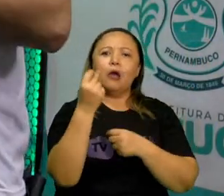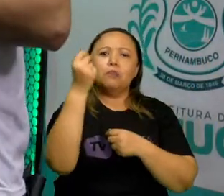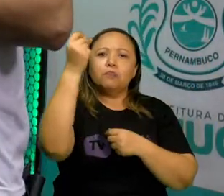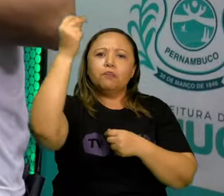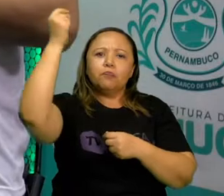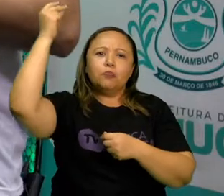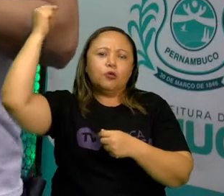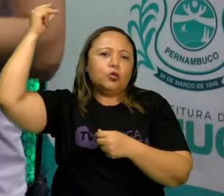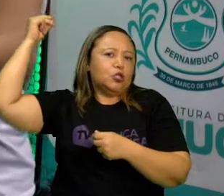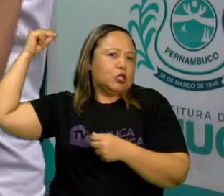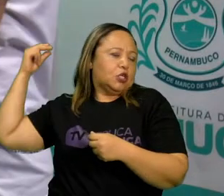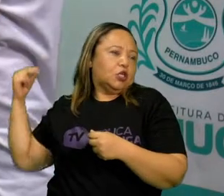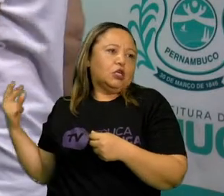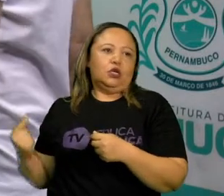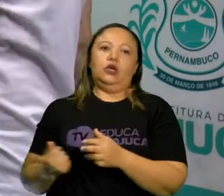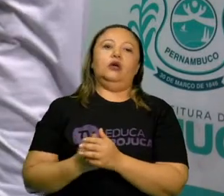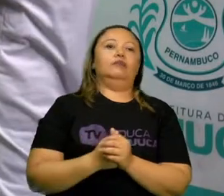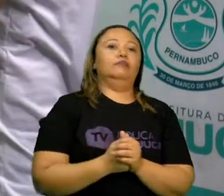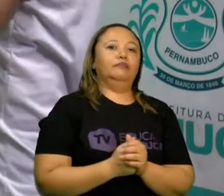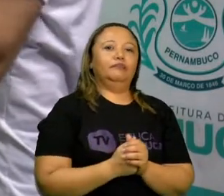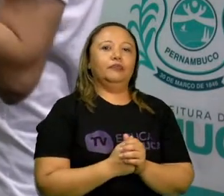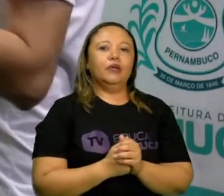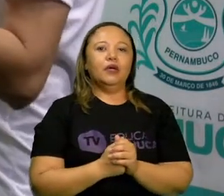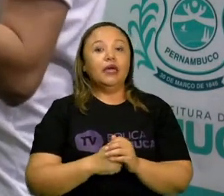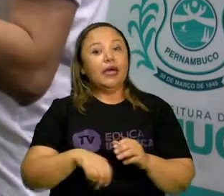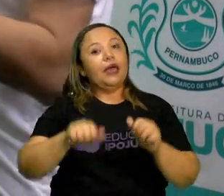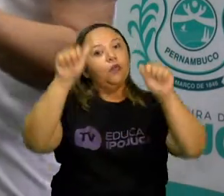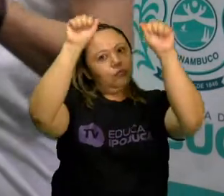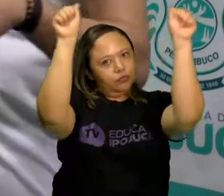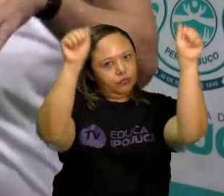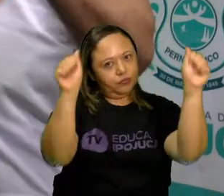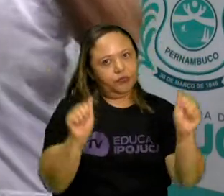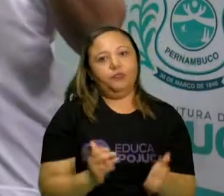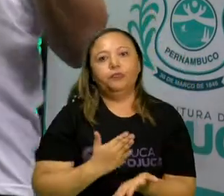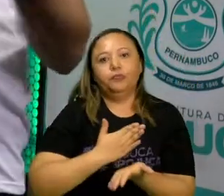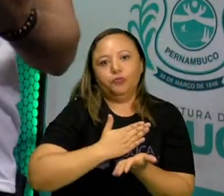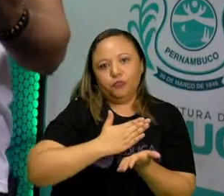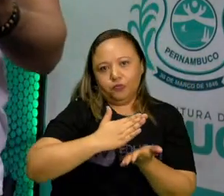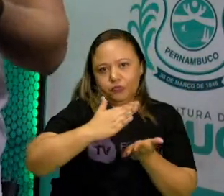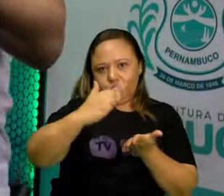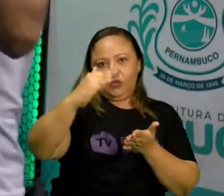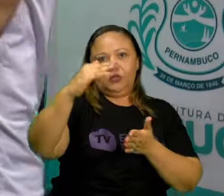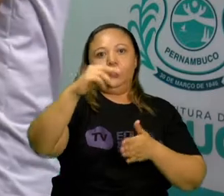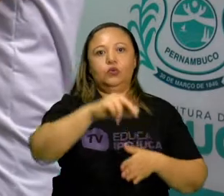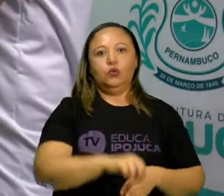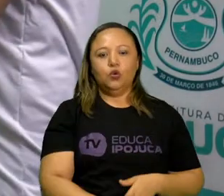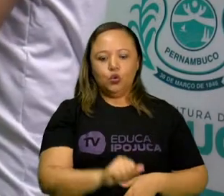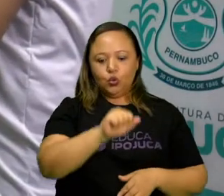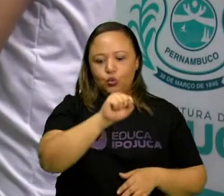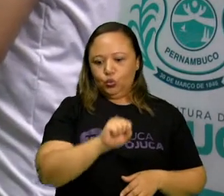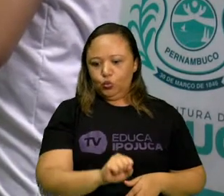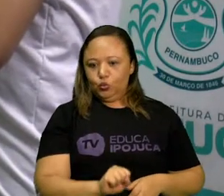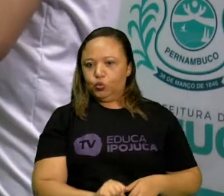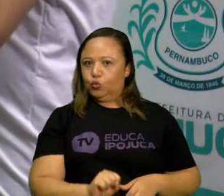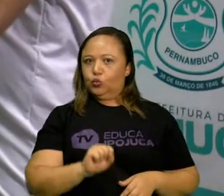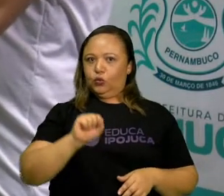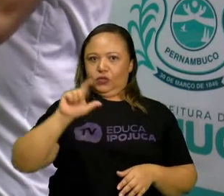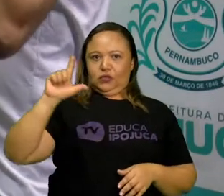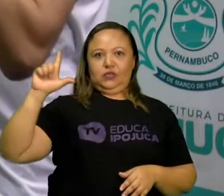de anos, ok? E é uma arte que surgiu no sudeste da Ásia,